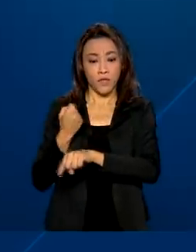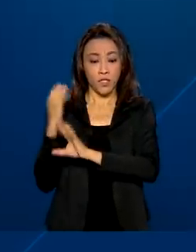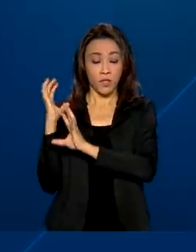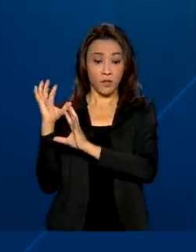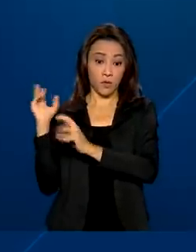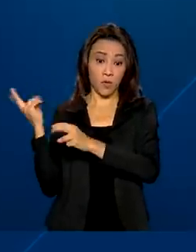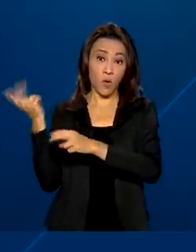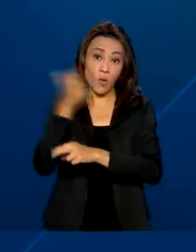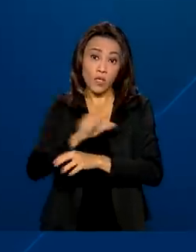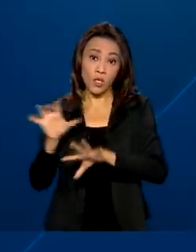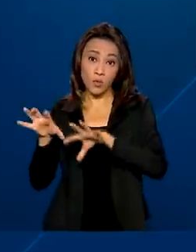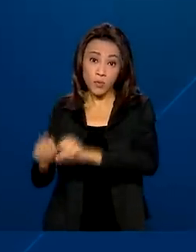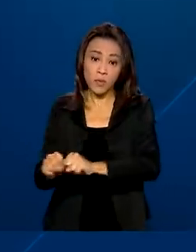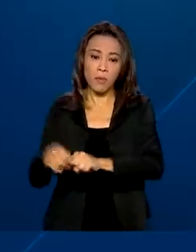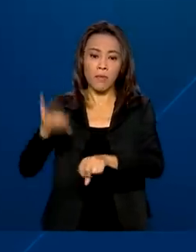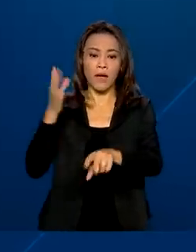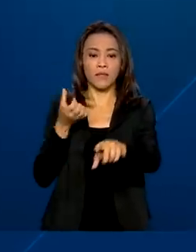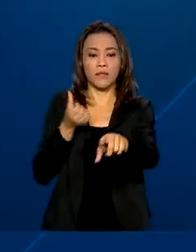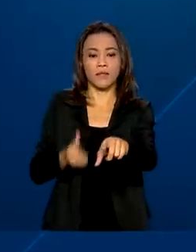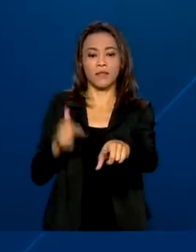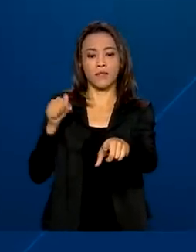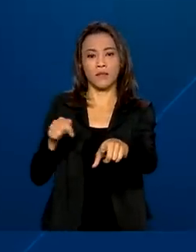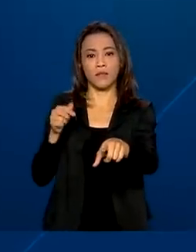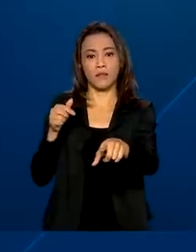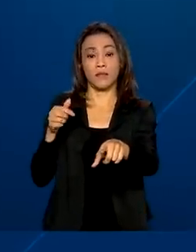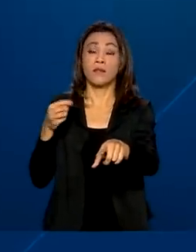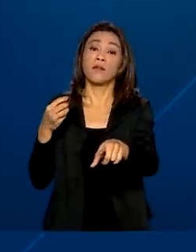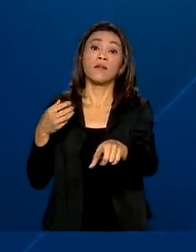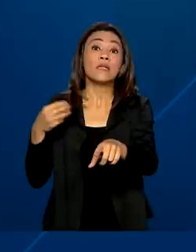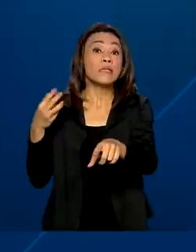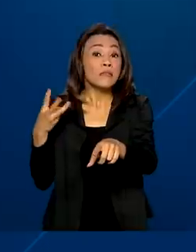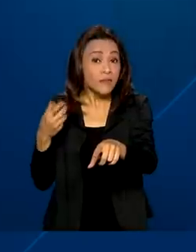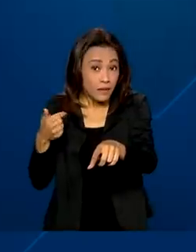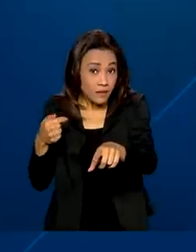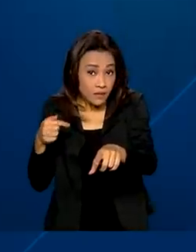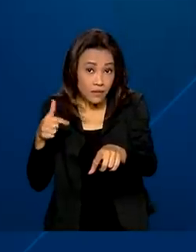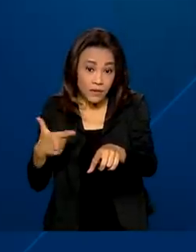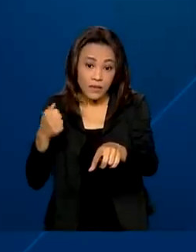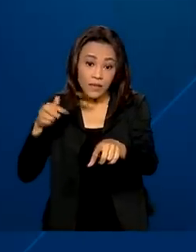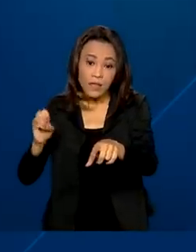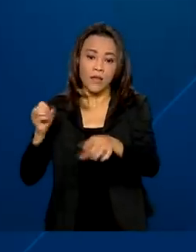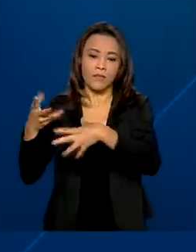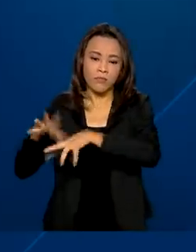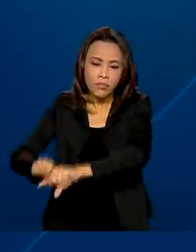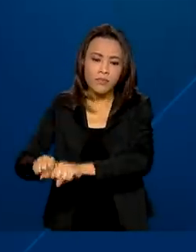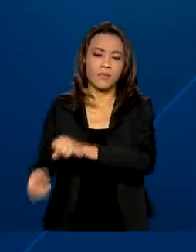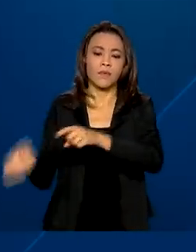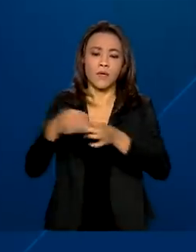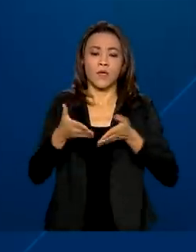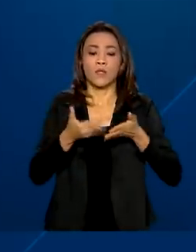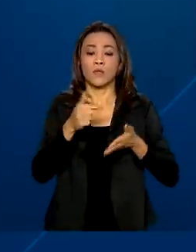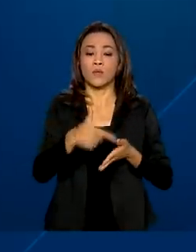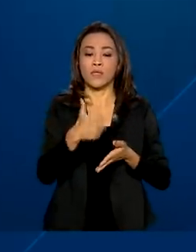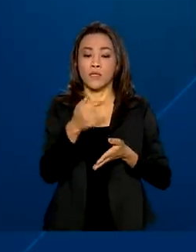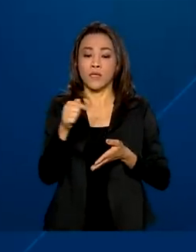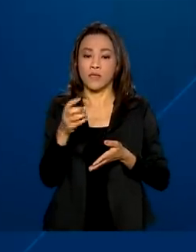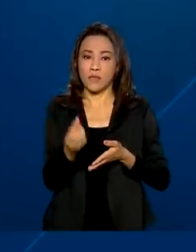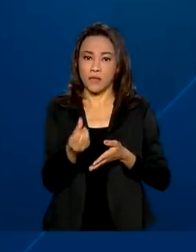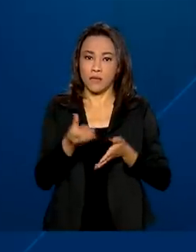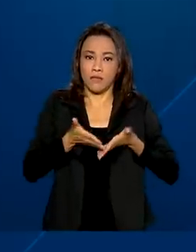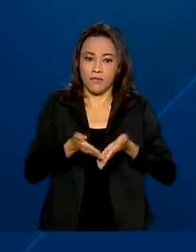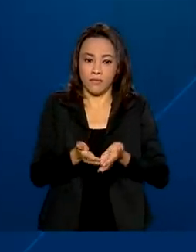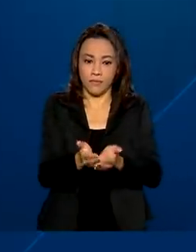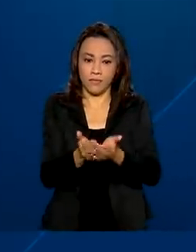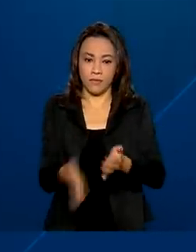2021 mais de 670 toneladas de drogas, 270 embarcações, mais de 3